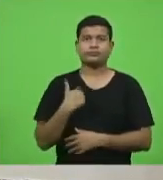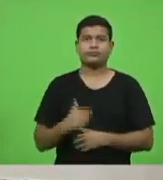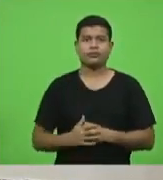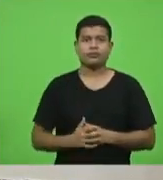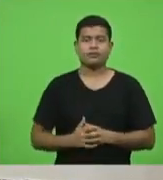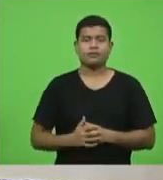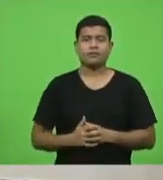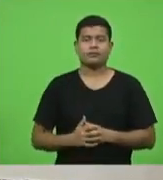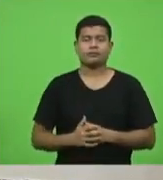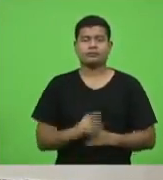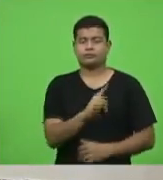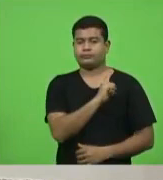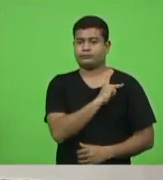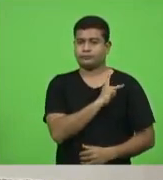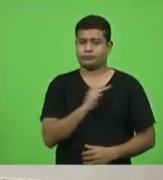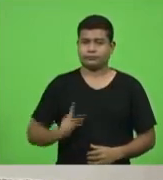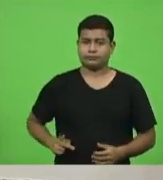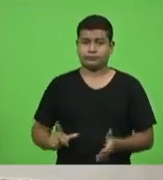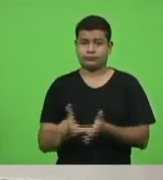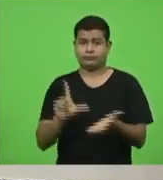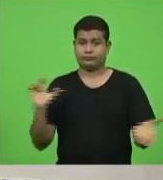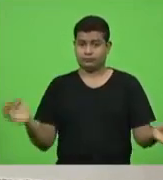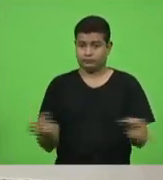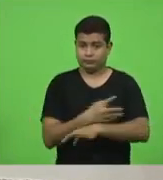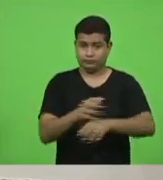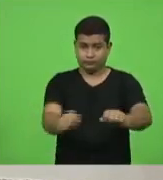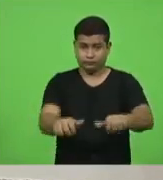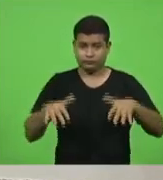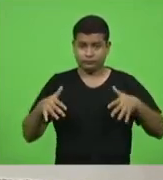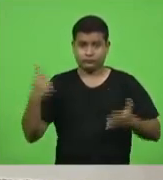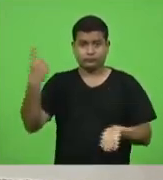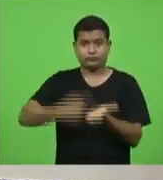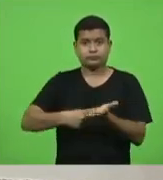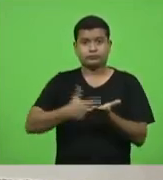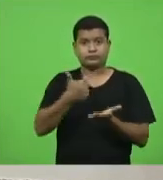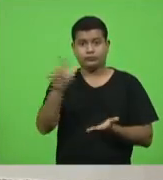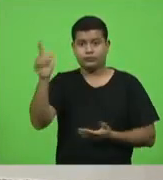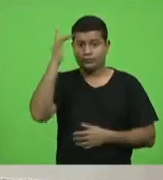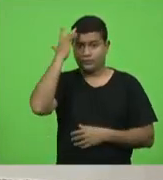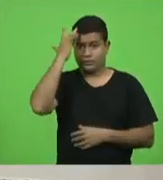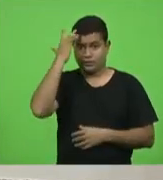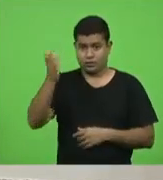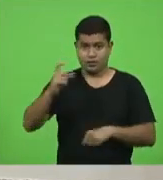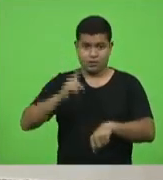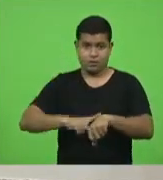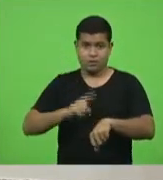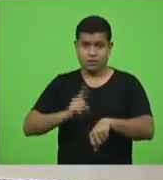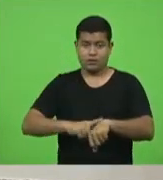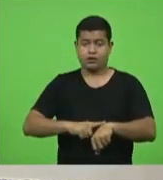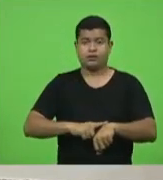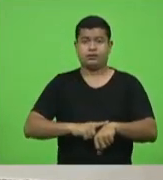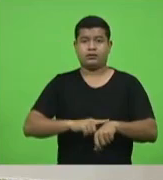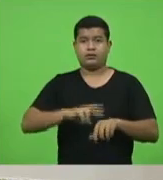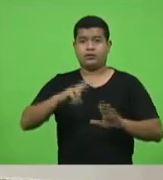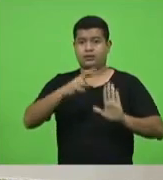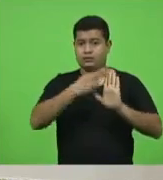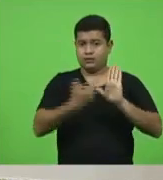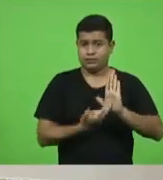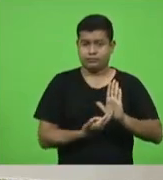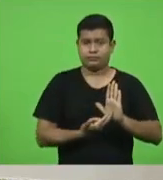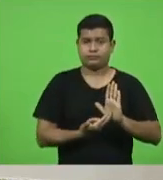esta presidência antes de encerrar a sessão convoca outra ordinária para amanhã no horário